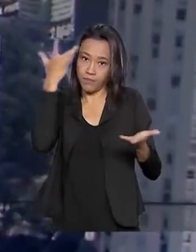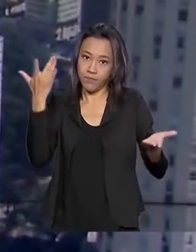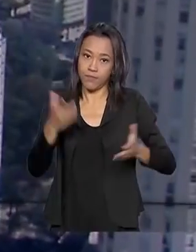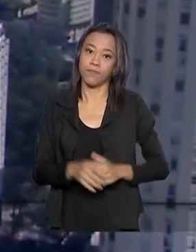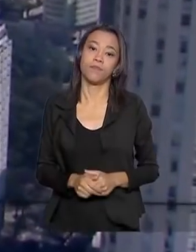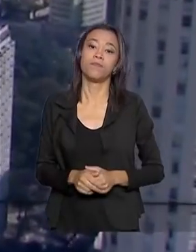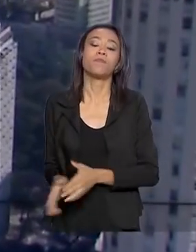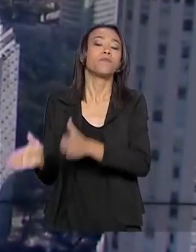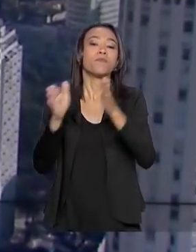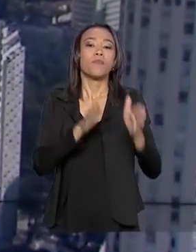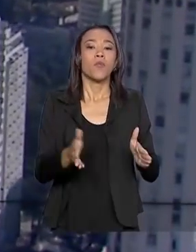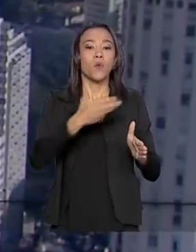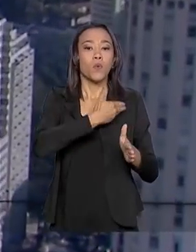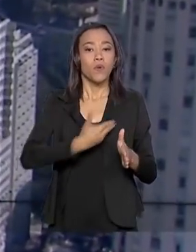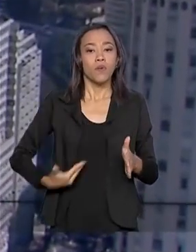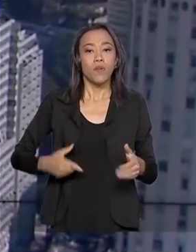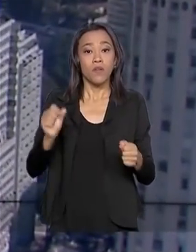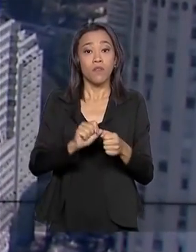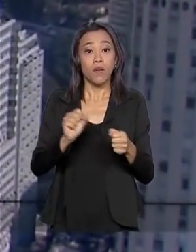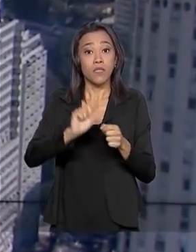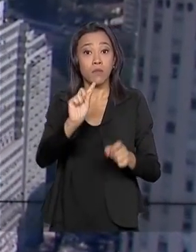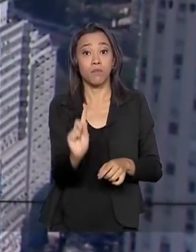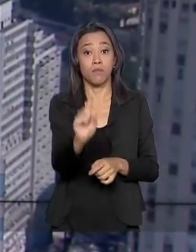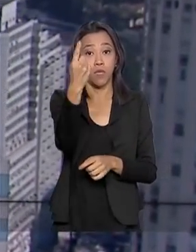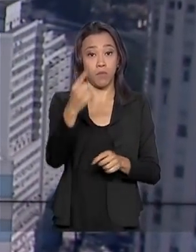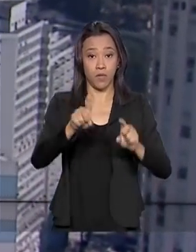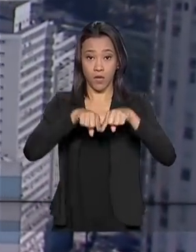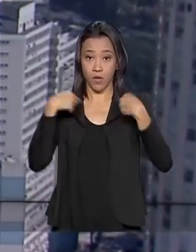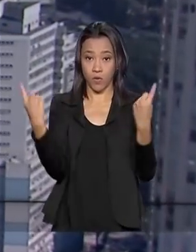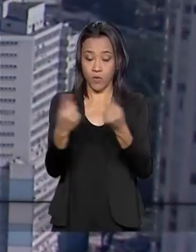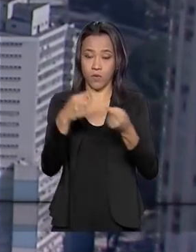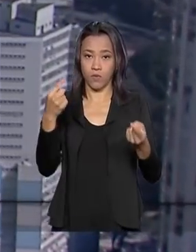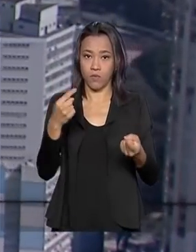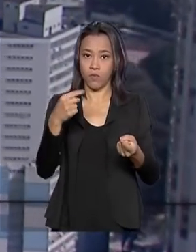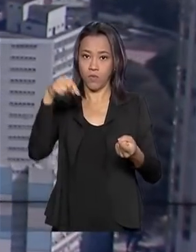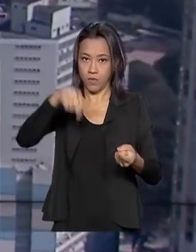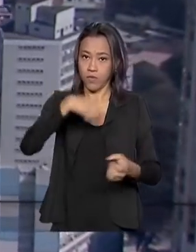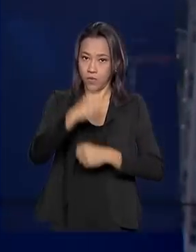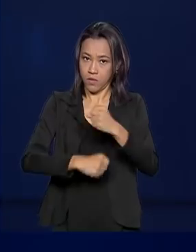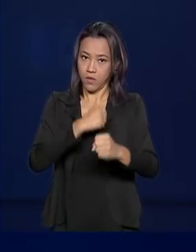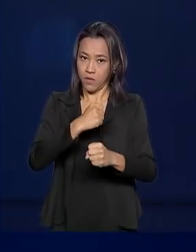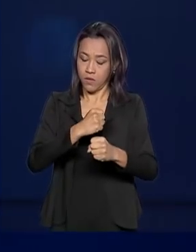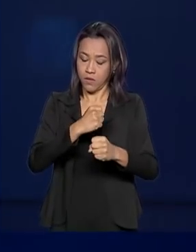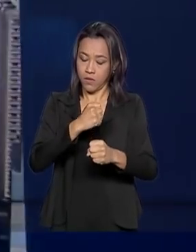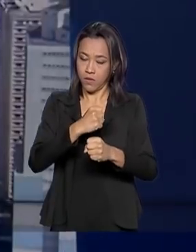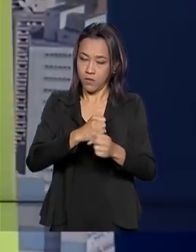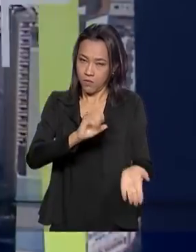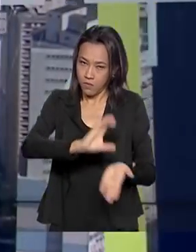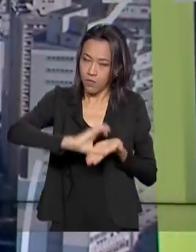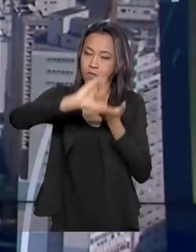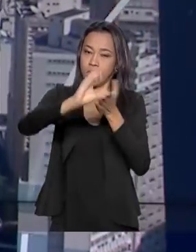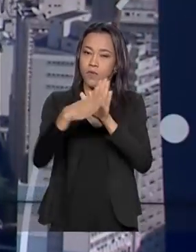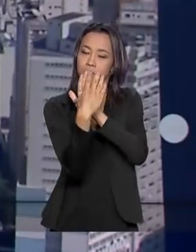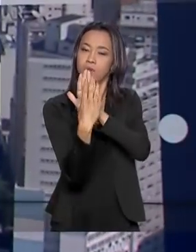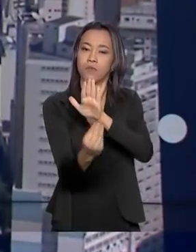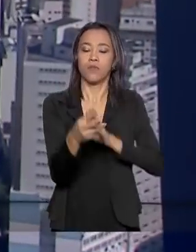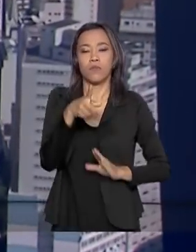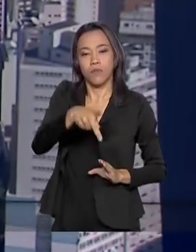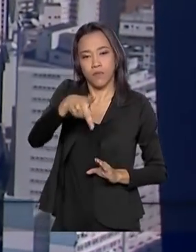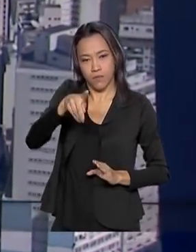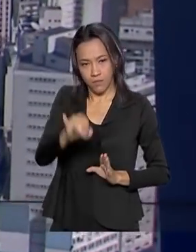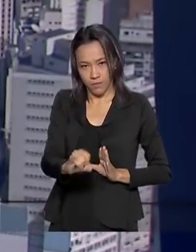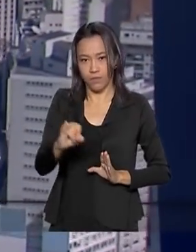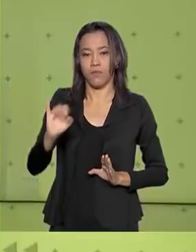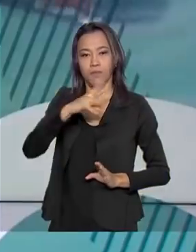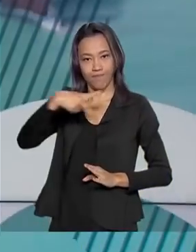O governo faz a primeira reunião do ano do Conselho do Programa de Parcerias de Investimentos. O presidente Jair